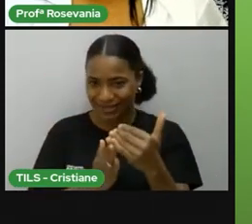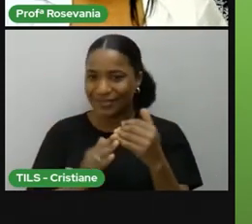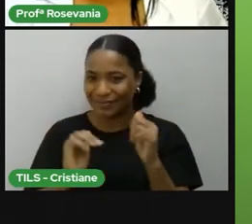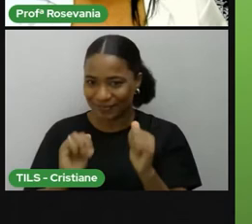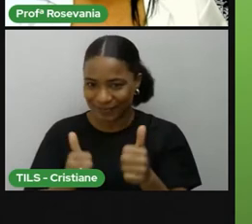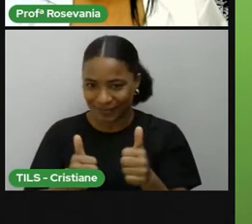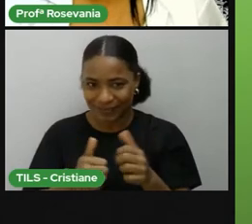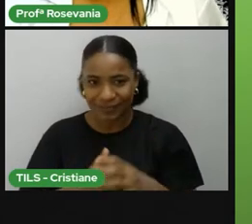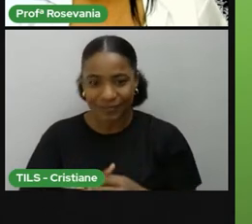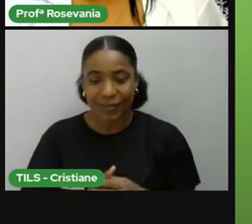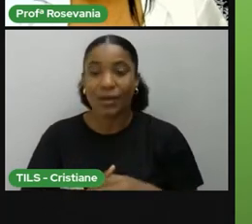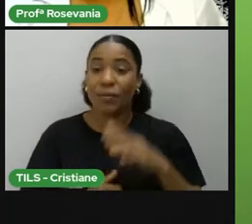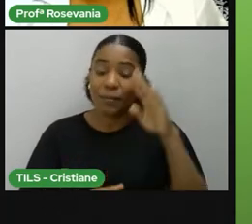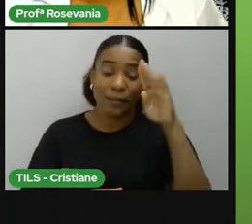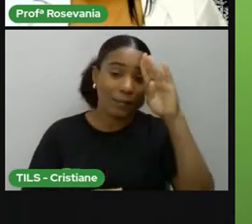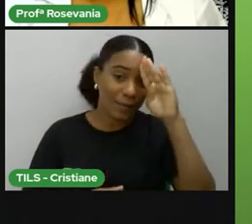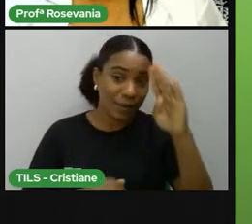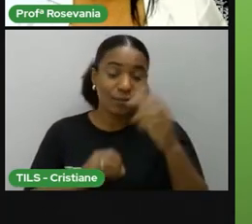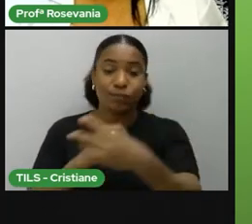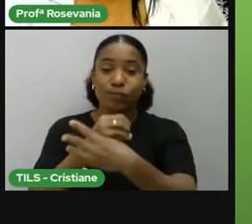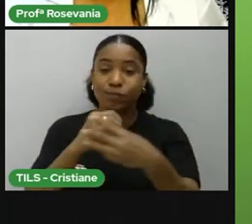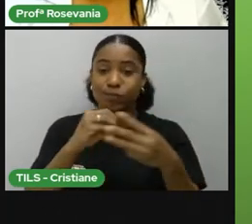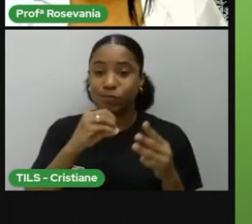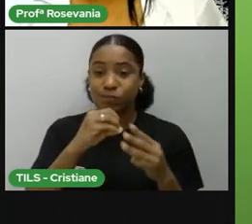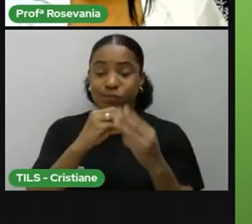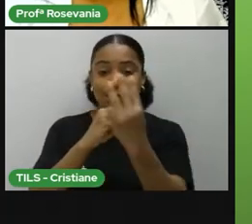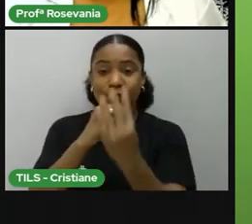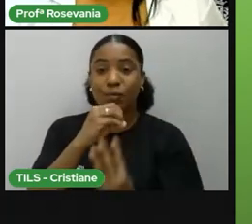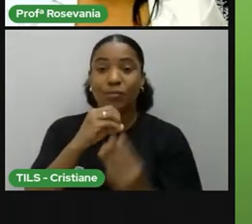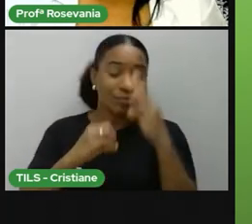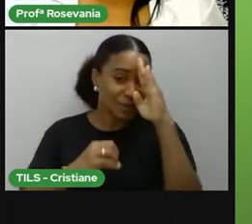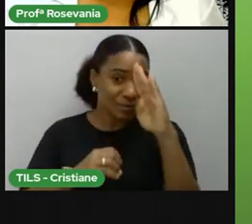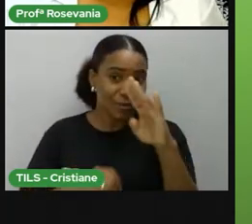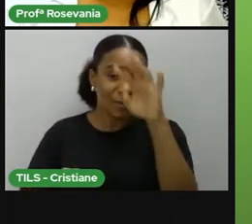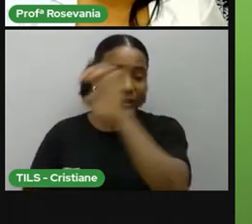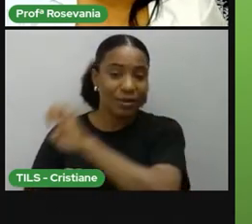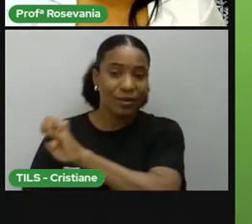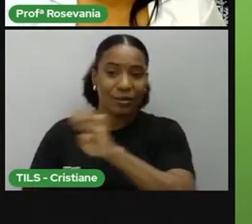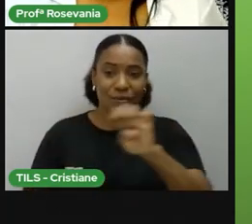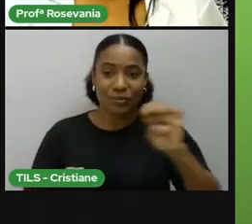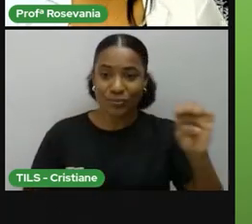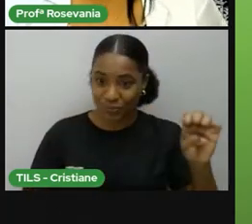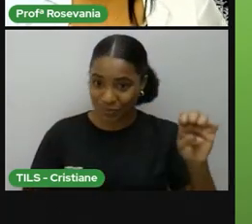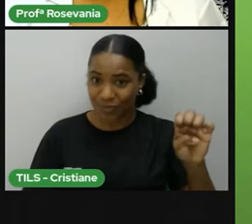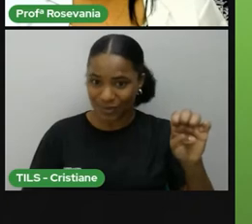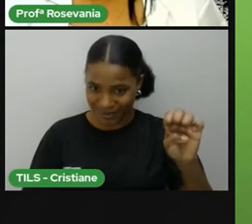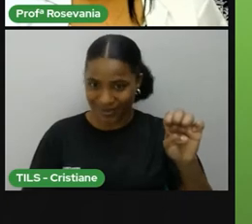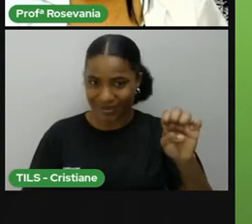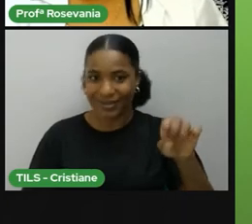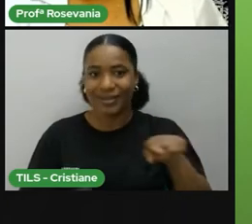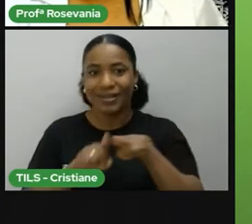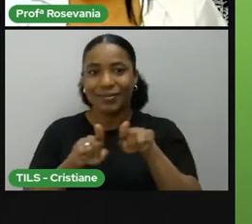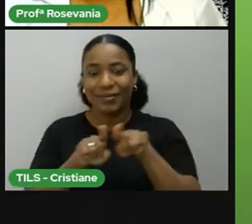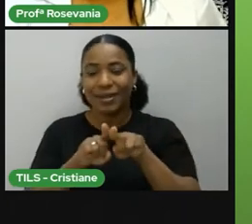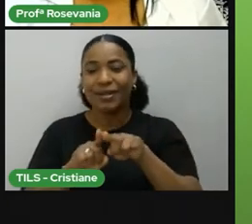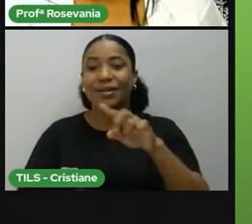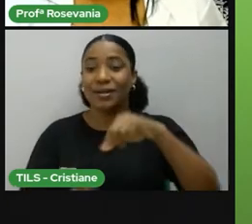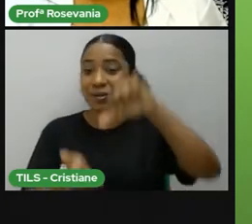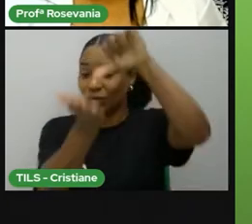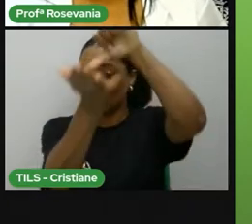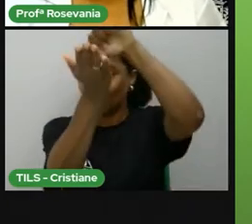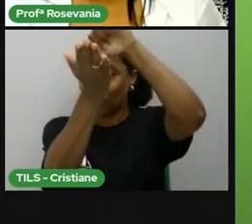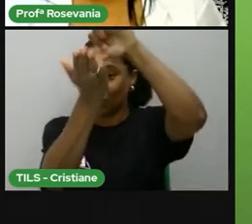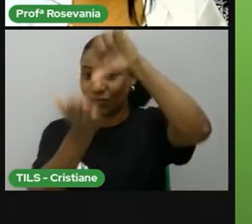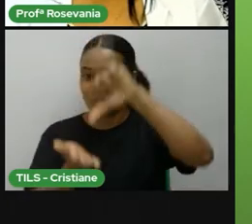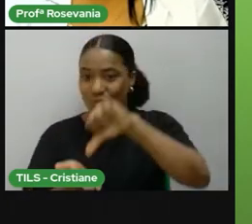os meus paralelos principais? A linha do Equador, o Trópico de Câncer ou o Trópico de Capricórnio, e eu tenho o Círculo Polar Ártico